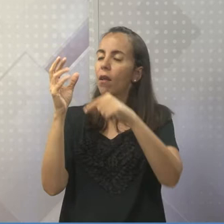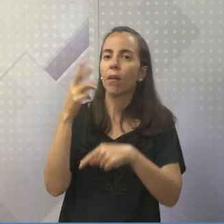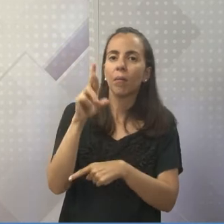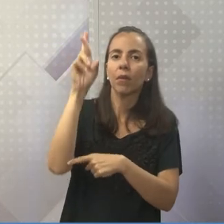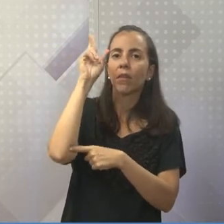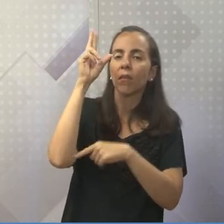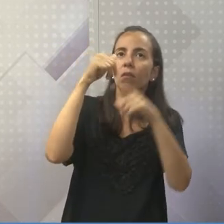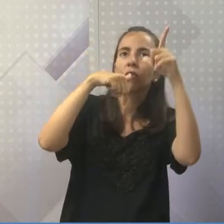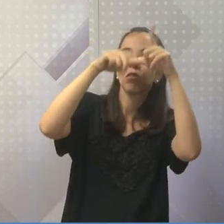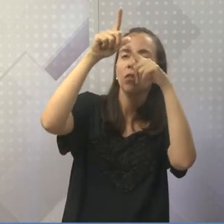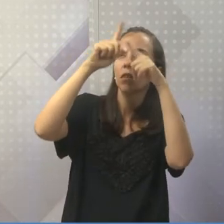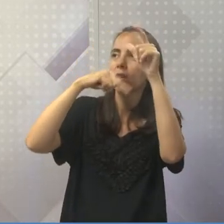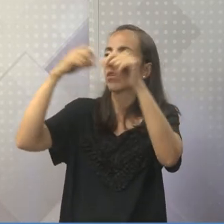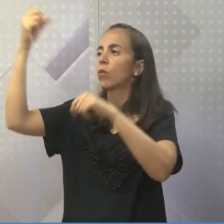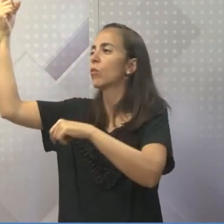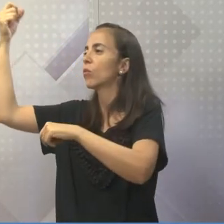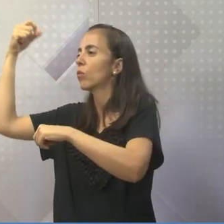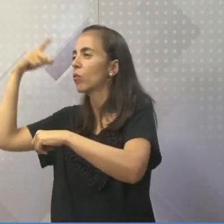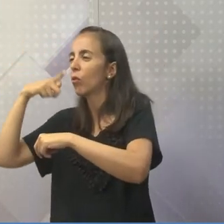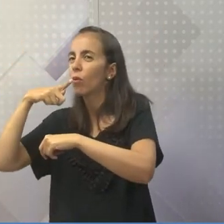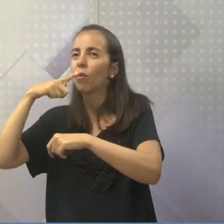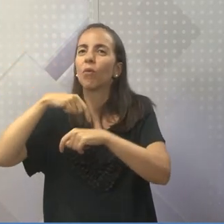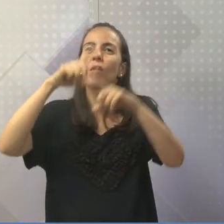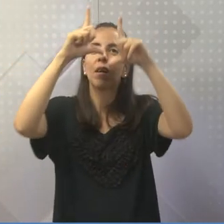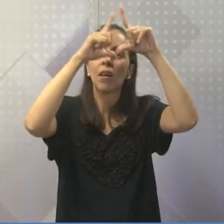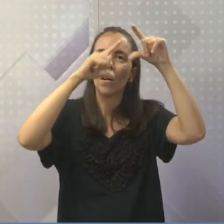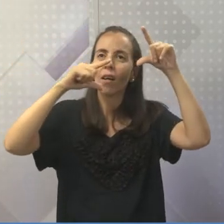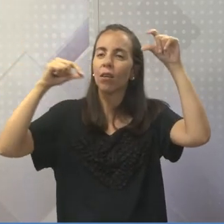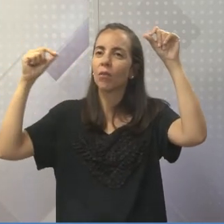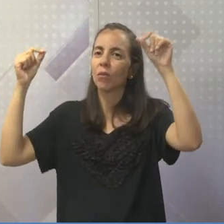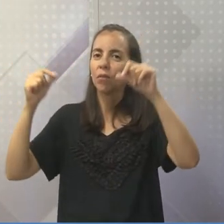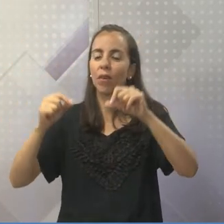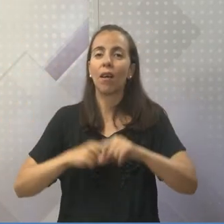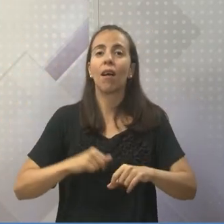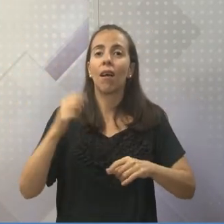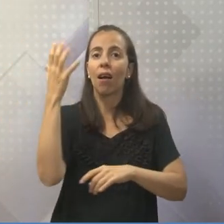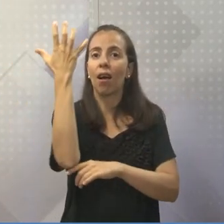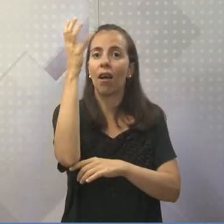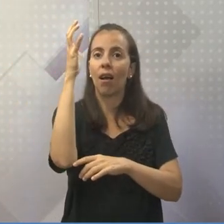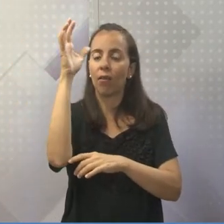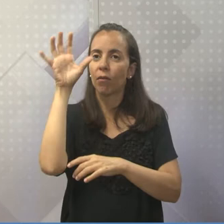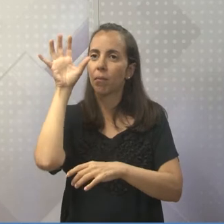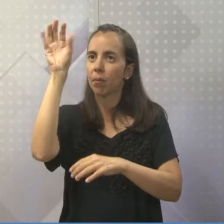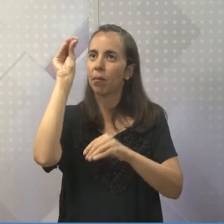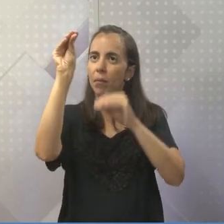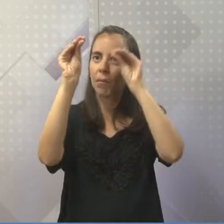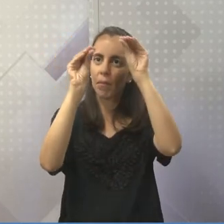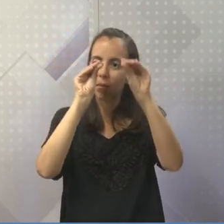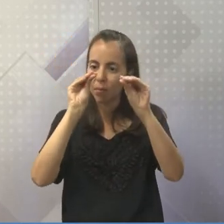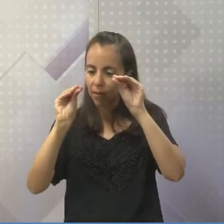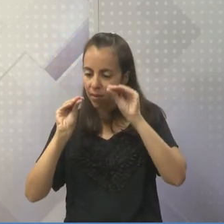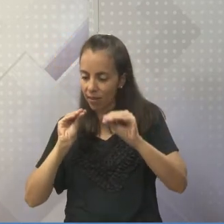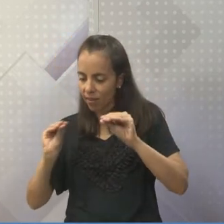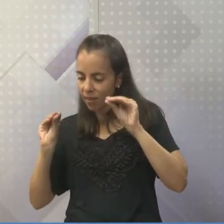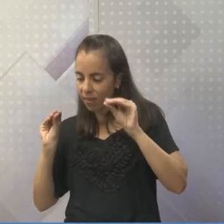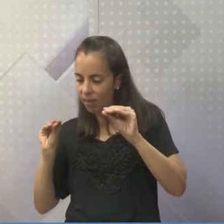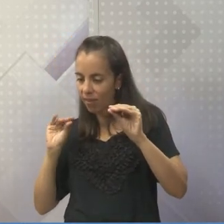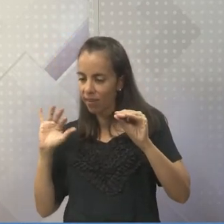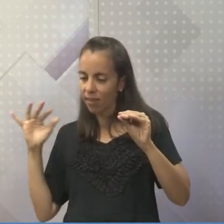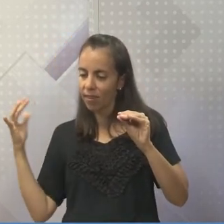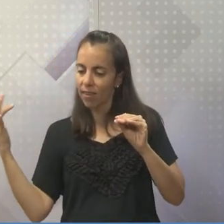o sol, a lua. Enfeitavam essa árvore e ao redor dela cantavam,